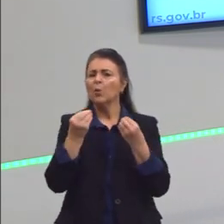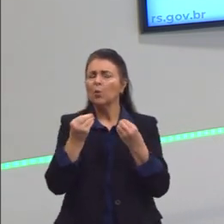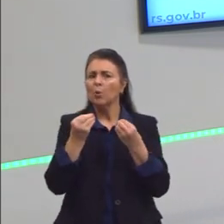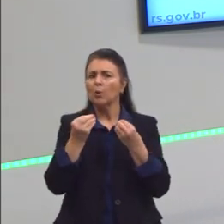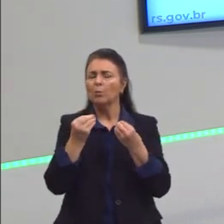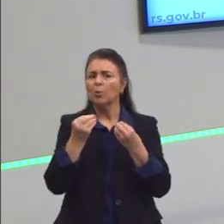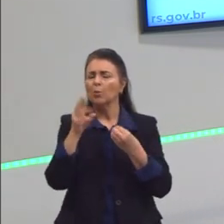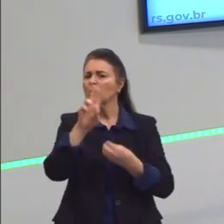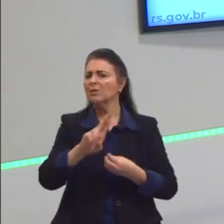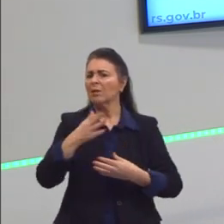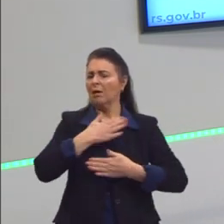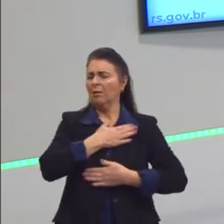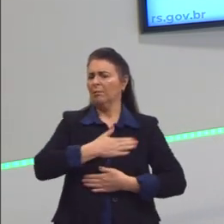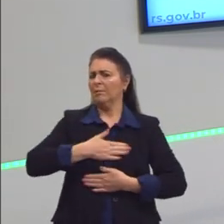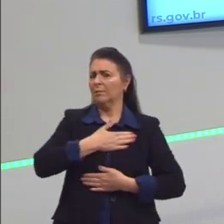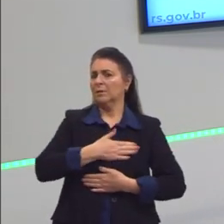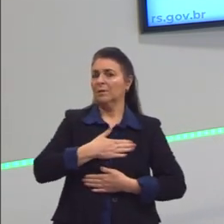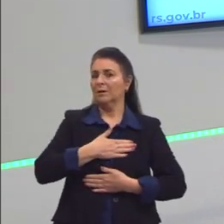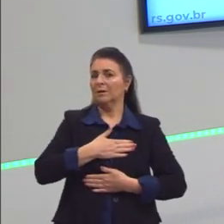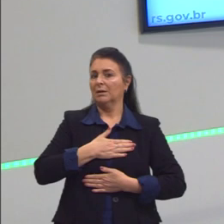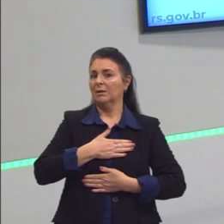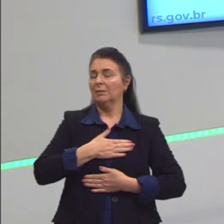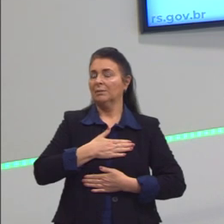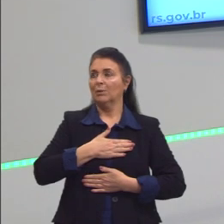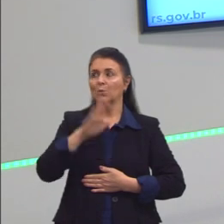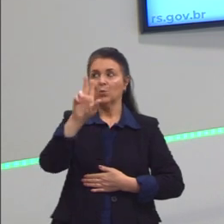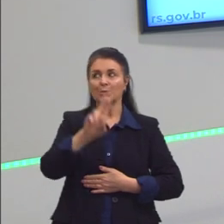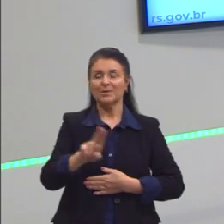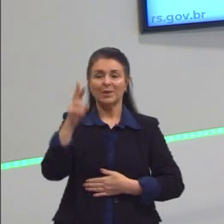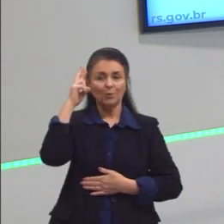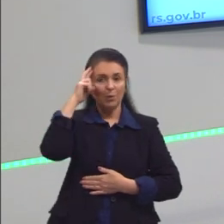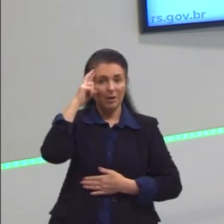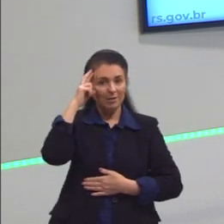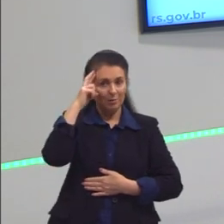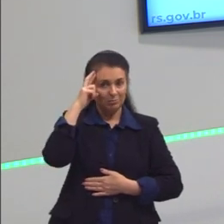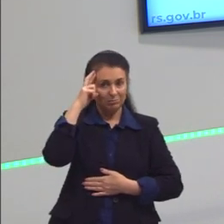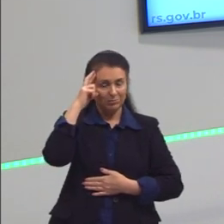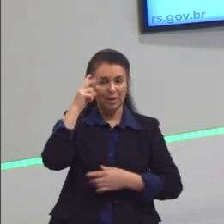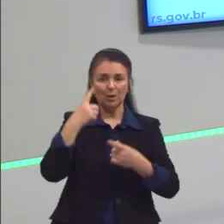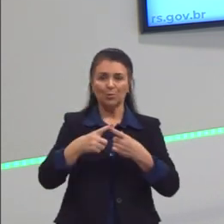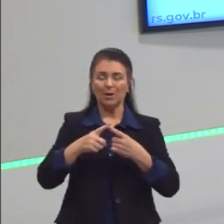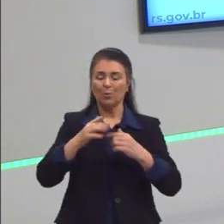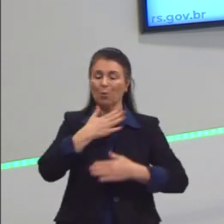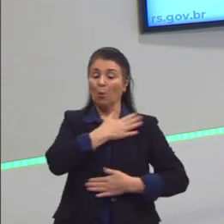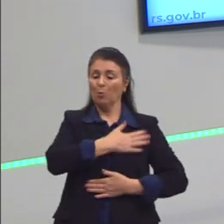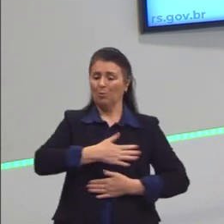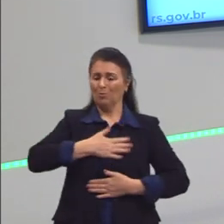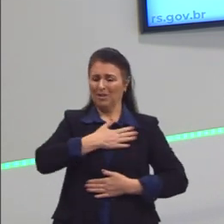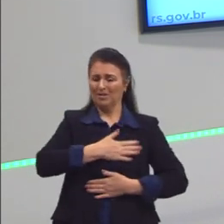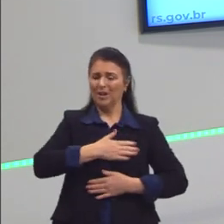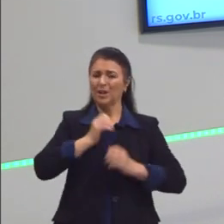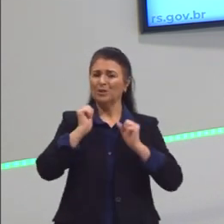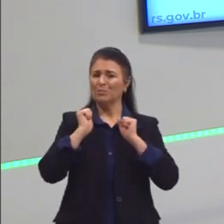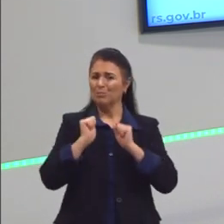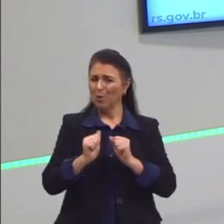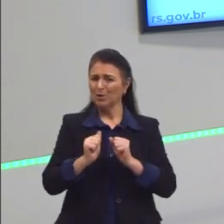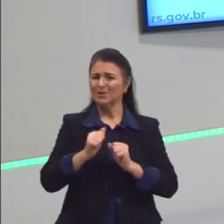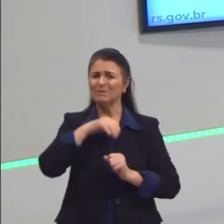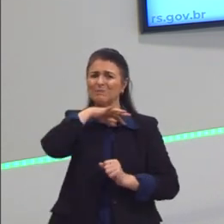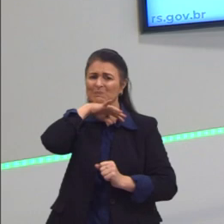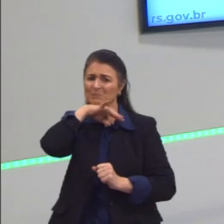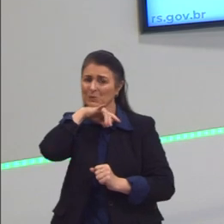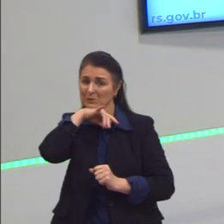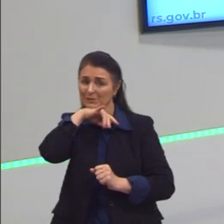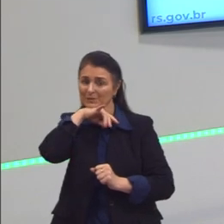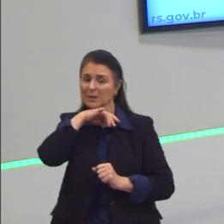os prazeres mundanos devem ser eliminados. Pois esses prazeres nos causam dor. São esses prazeres os motivos